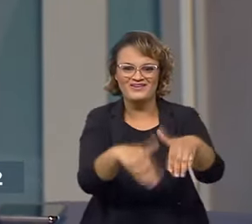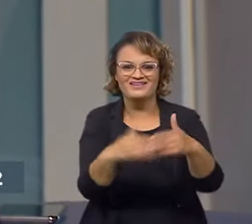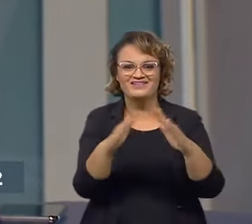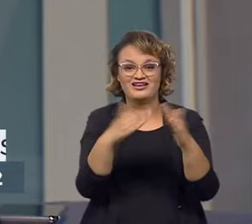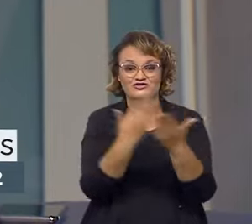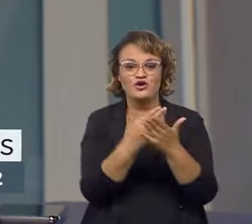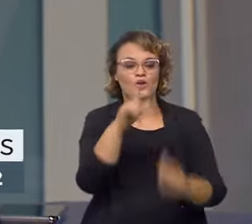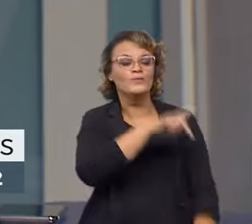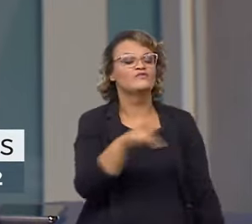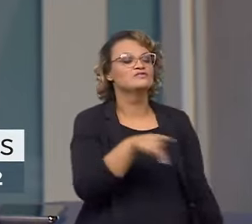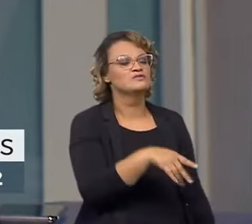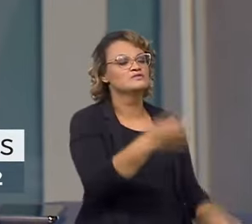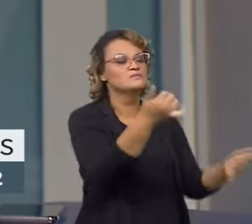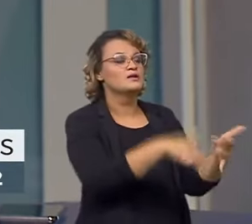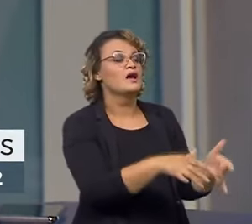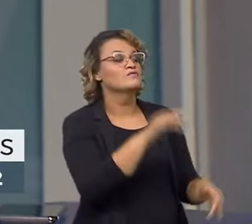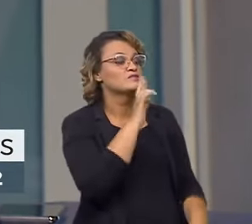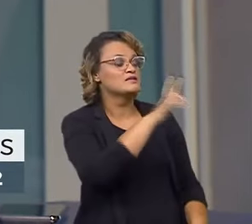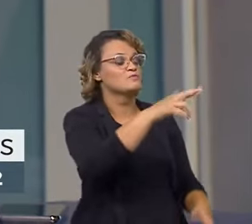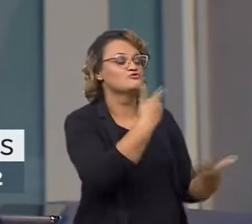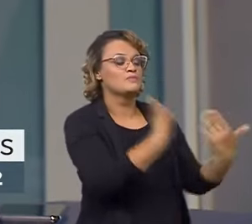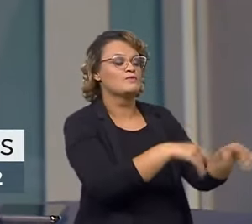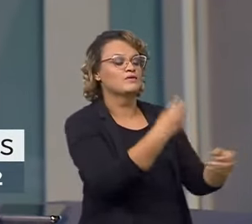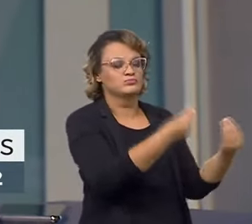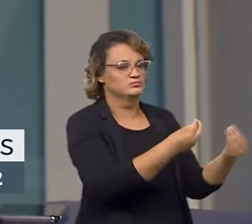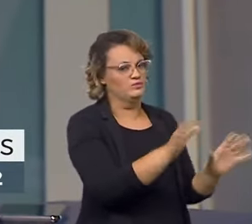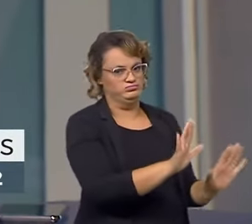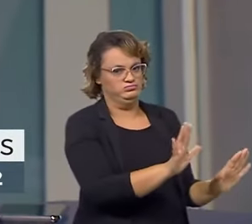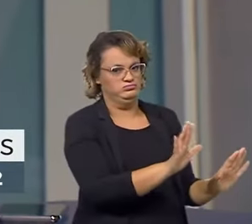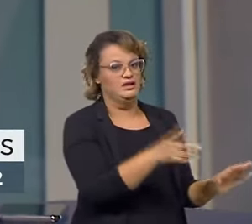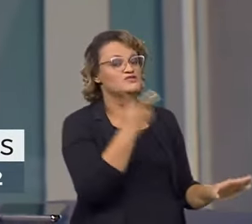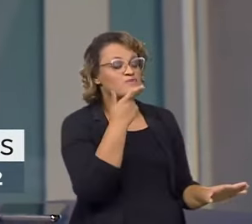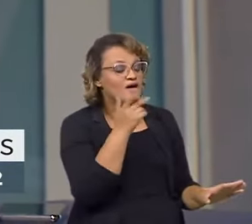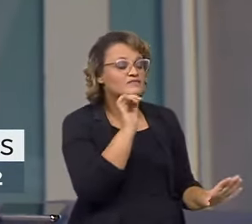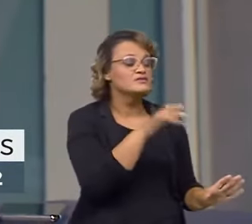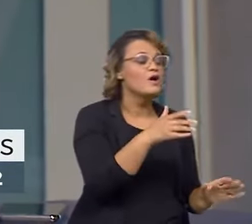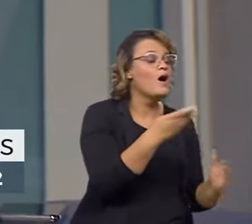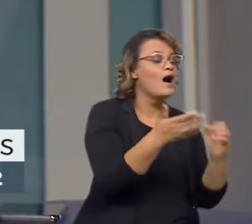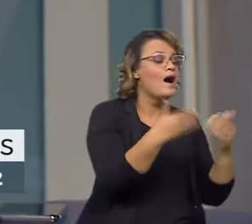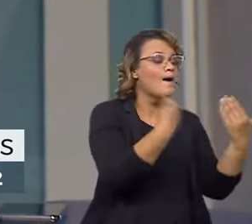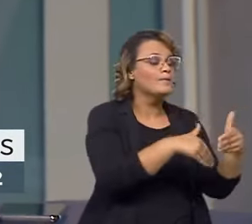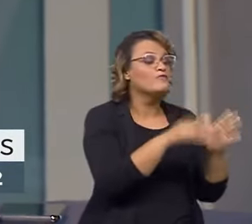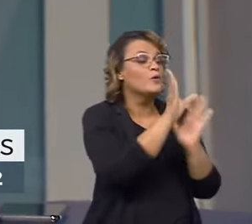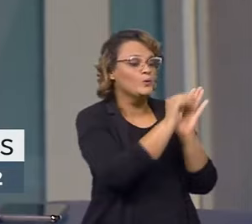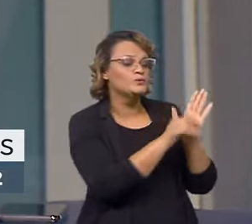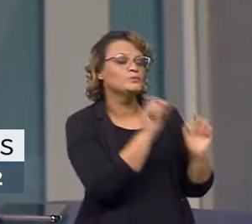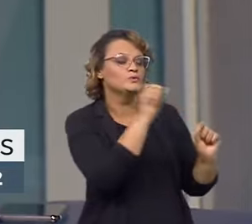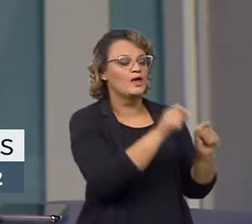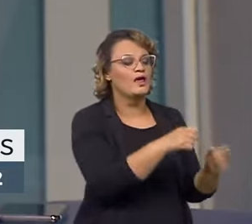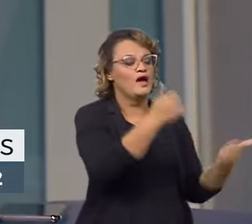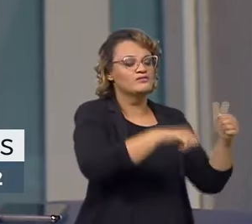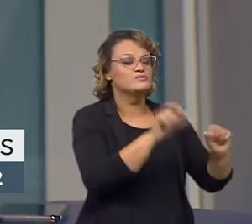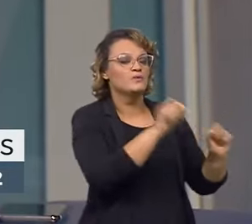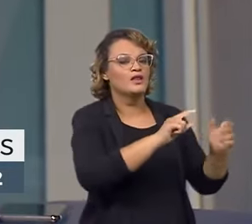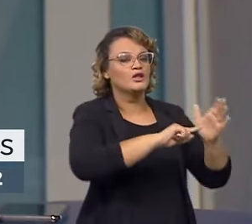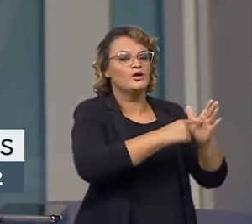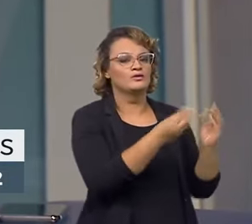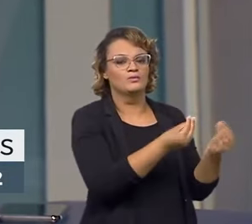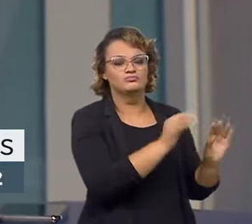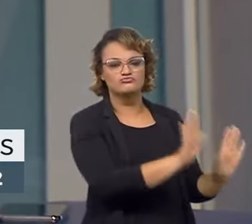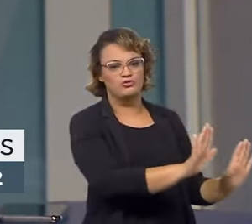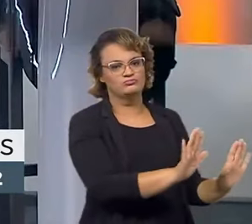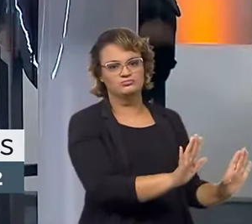O professor não diz como você vai resolver a questão. Aí vai dizer o que vai cair na prova, como vai ser avaliado, como eu vou dar nota. É o mesmo